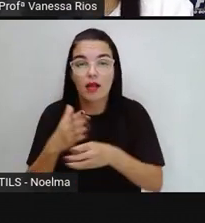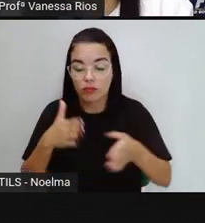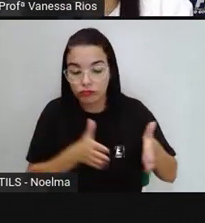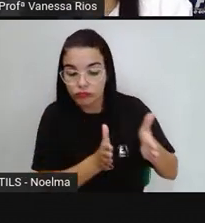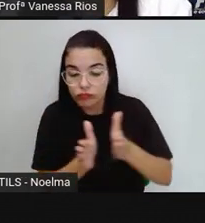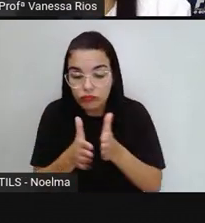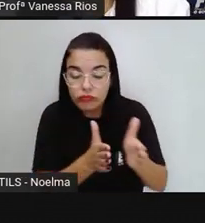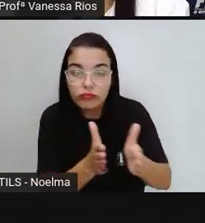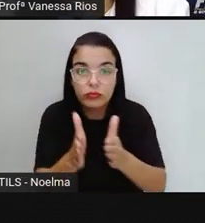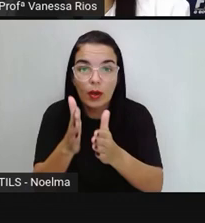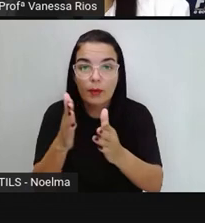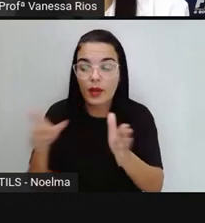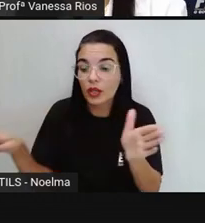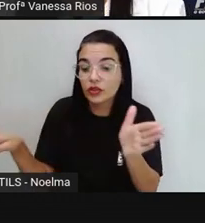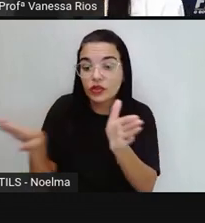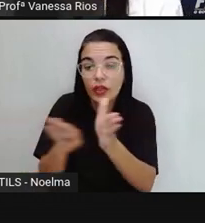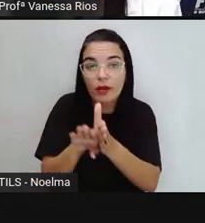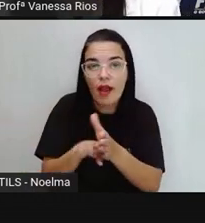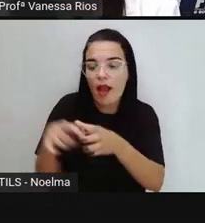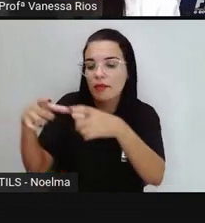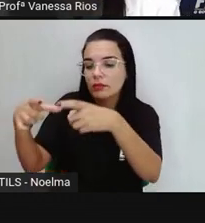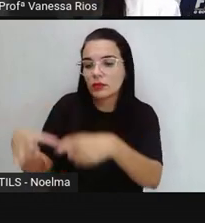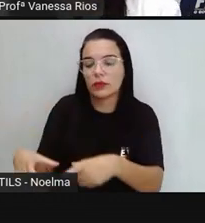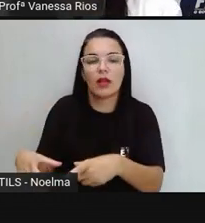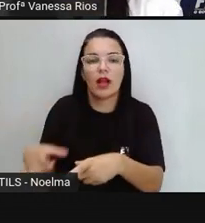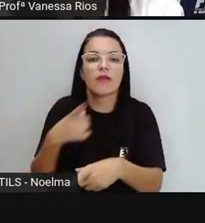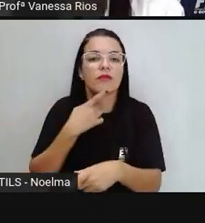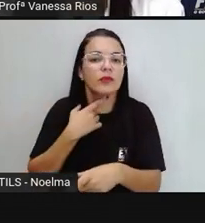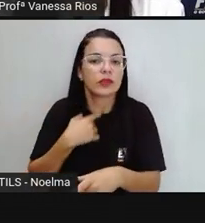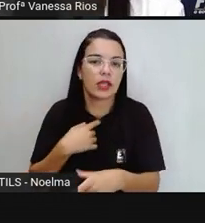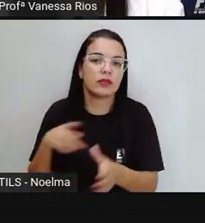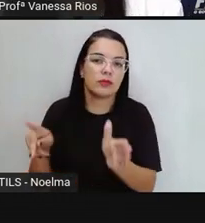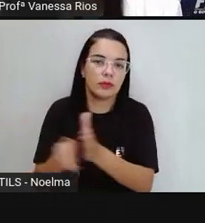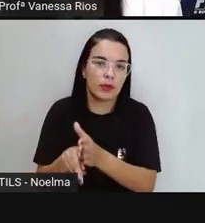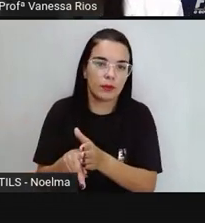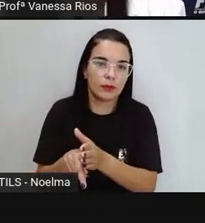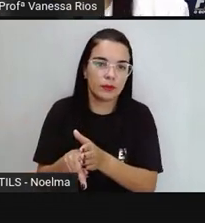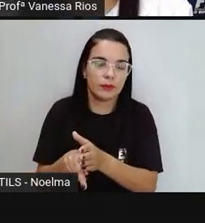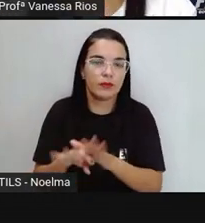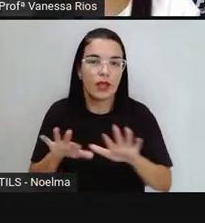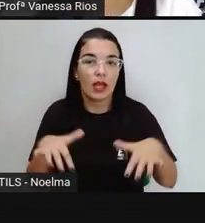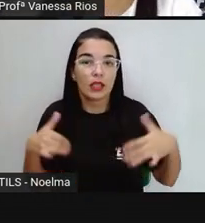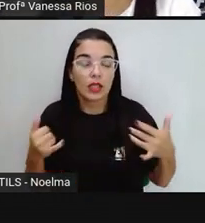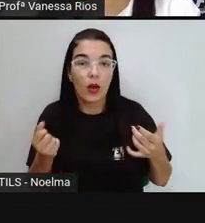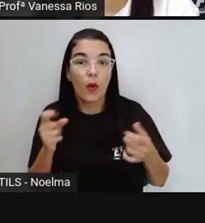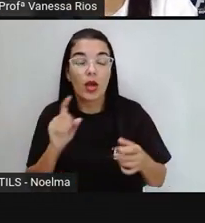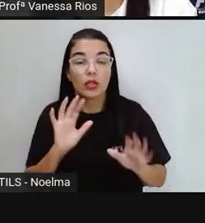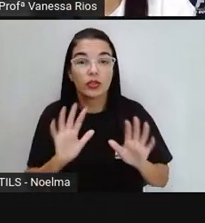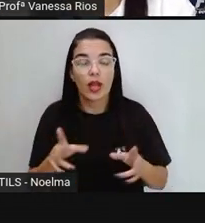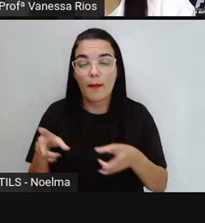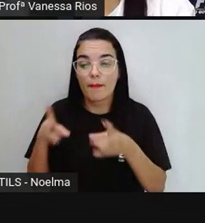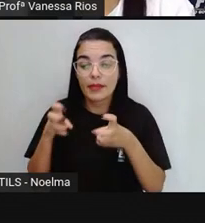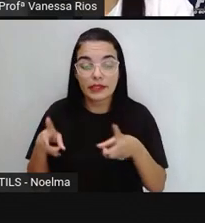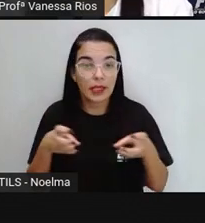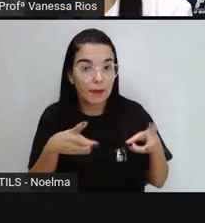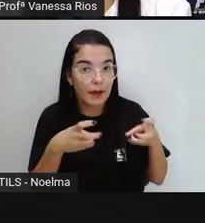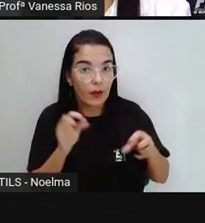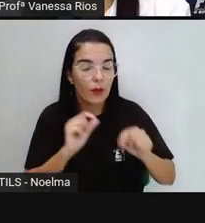percorrer para chegar a um determinado destino. E a gente já percebeu aí que as